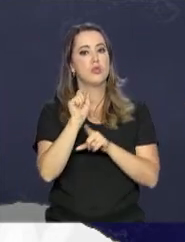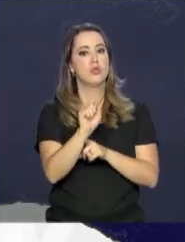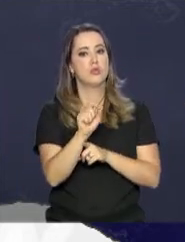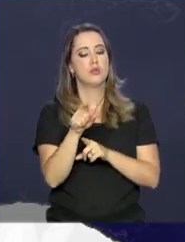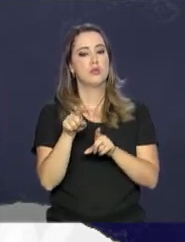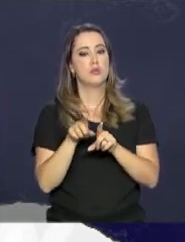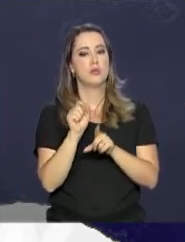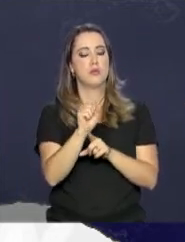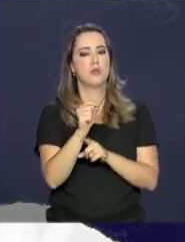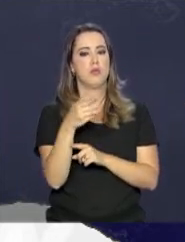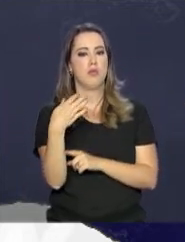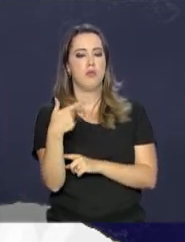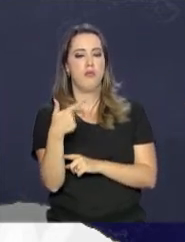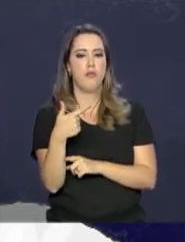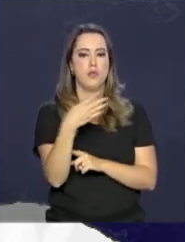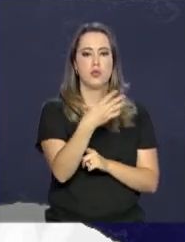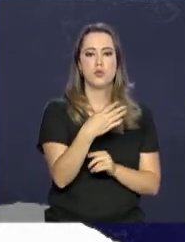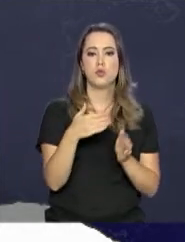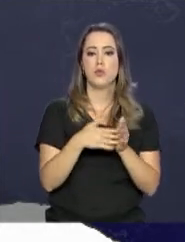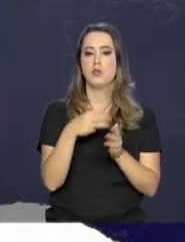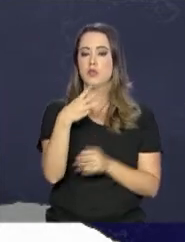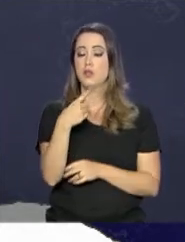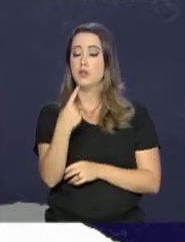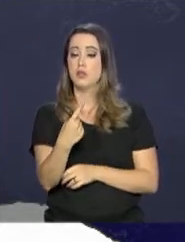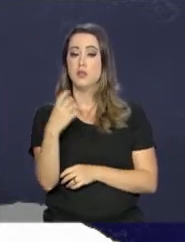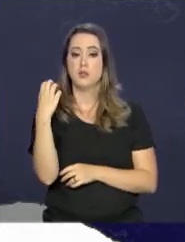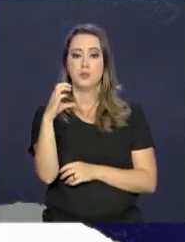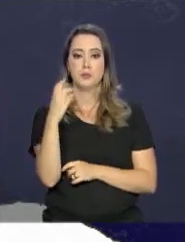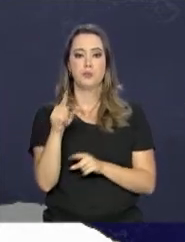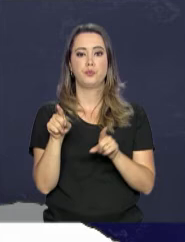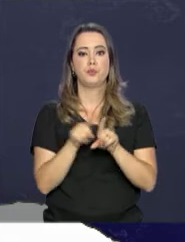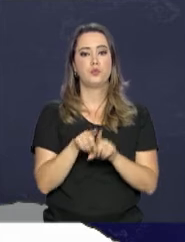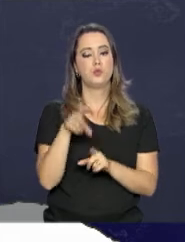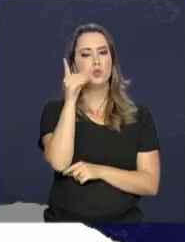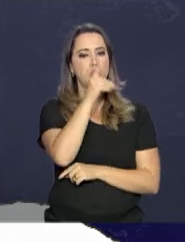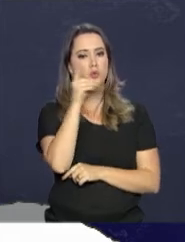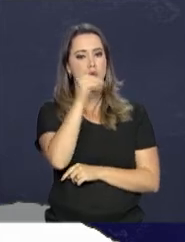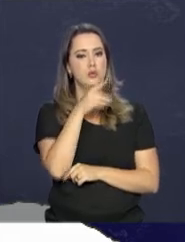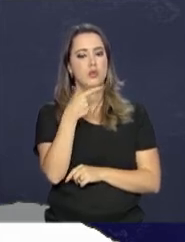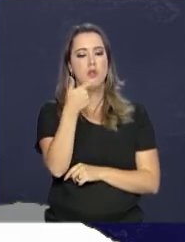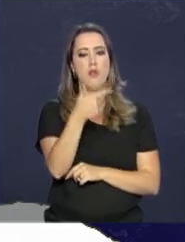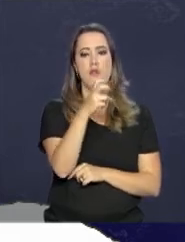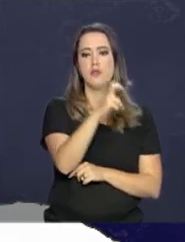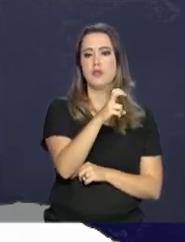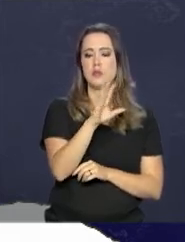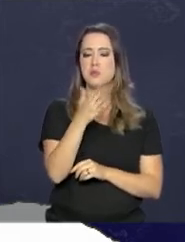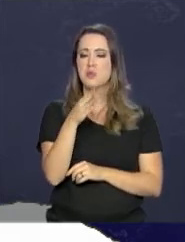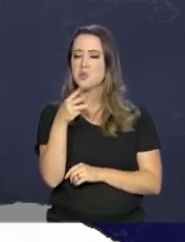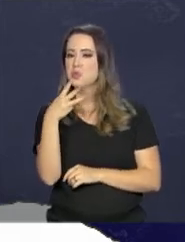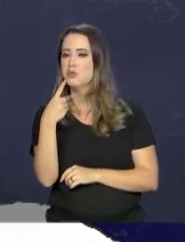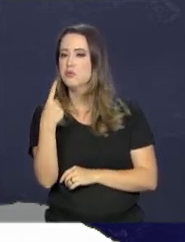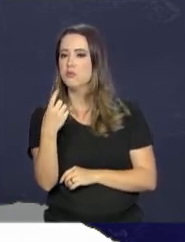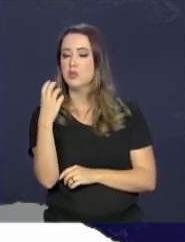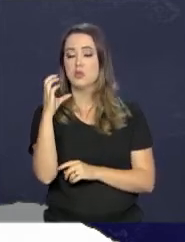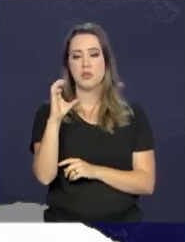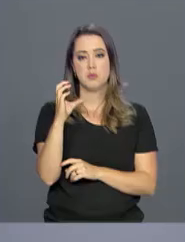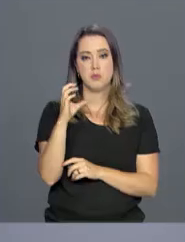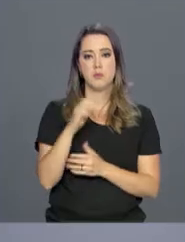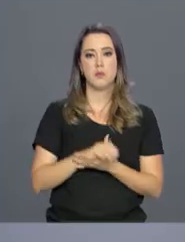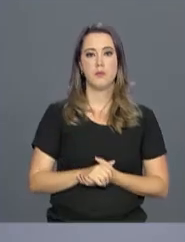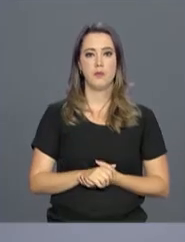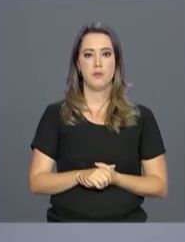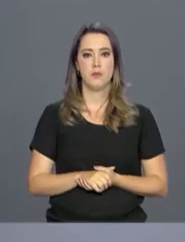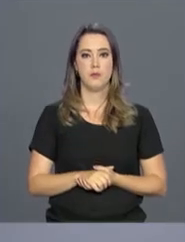24 e máxima de 31 graus. Domingo, a temperatura varia, entre 25 e 31 graus.